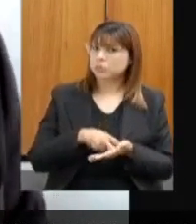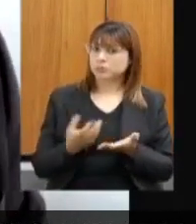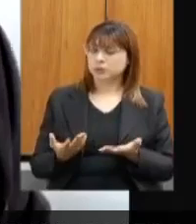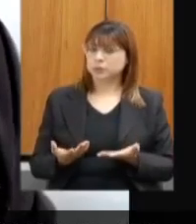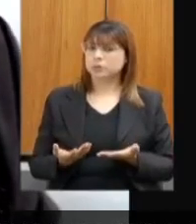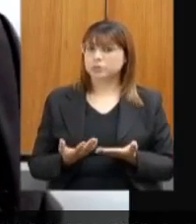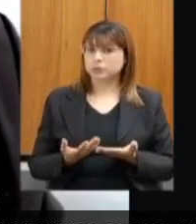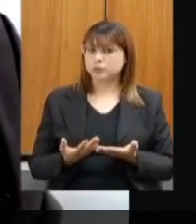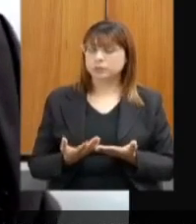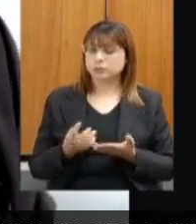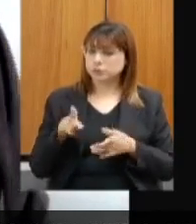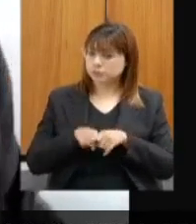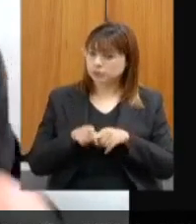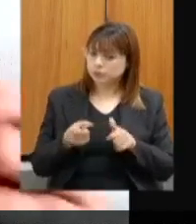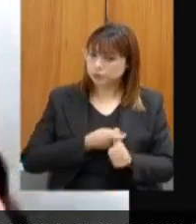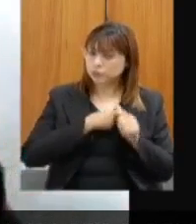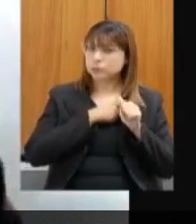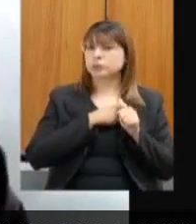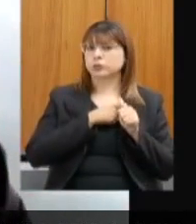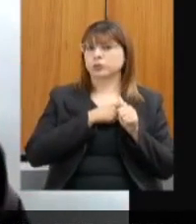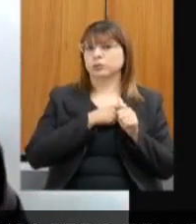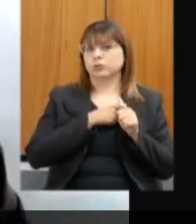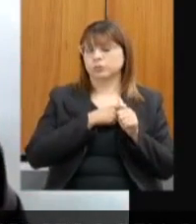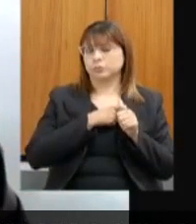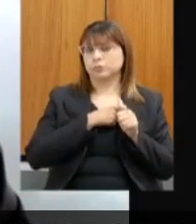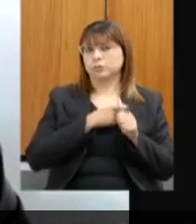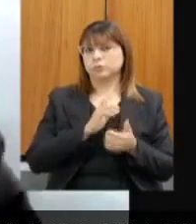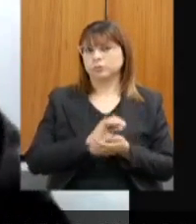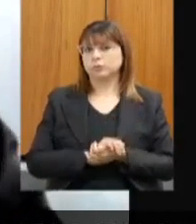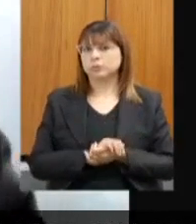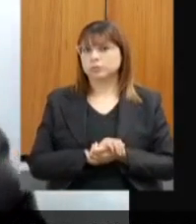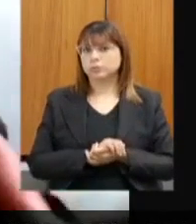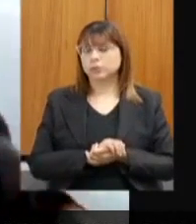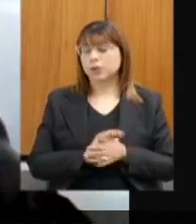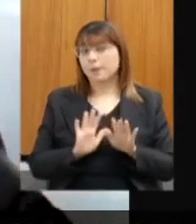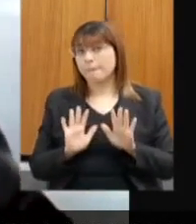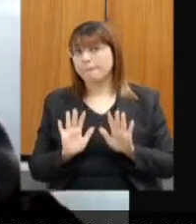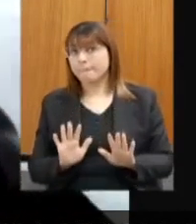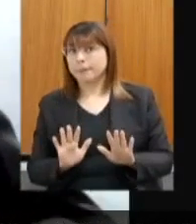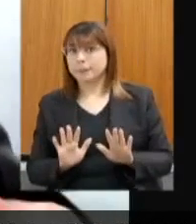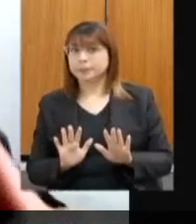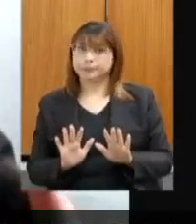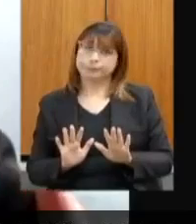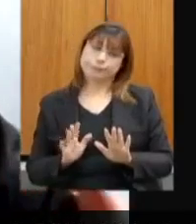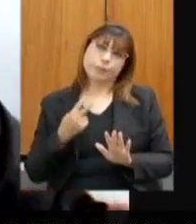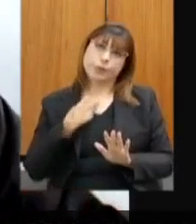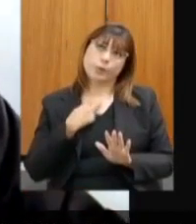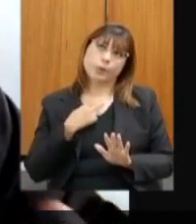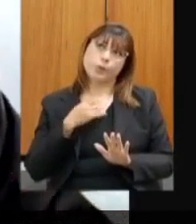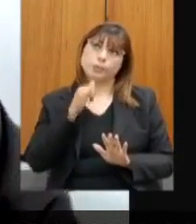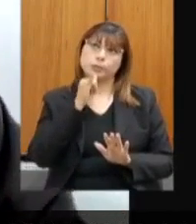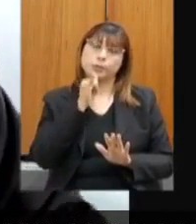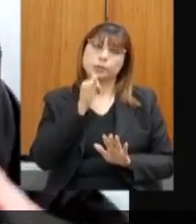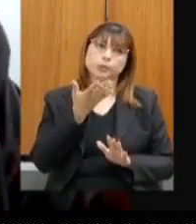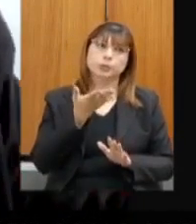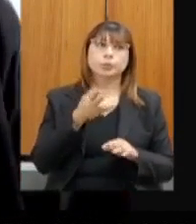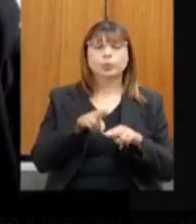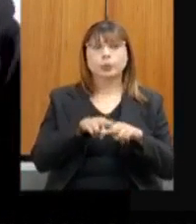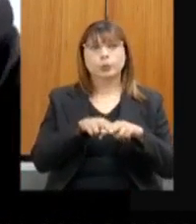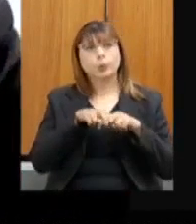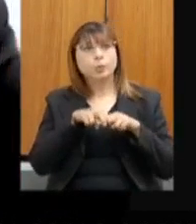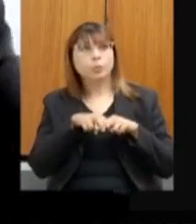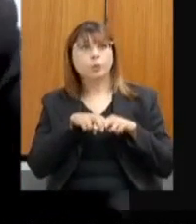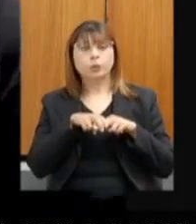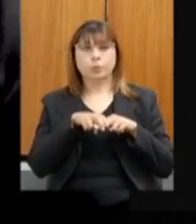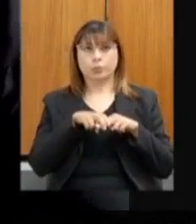suspensões também sumárias. mas nós não podemos, em função do máximo de